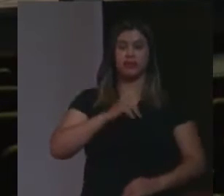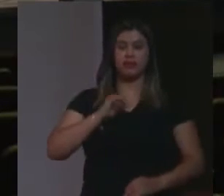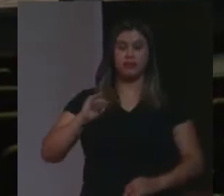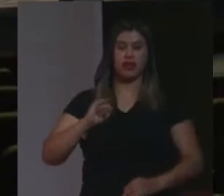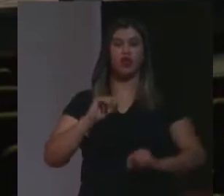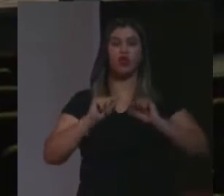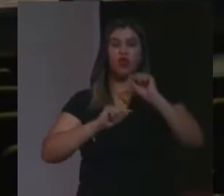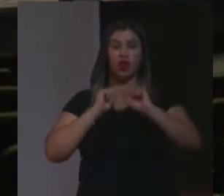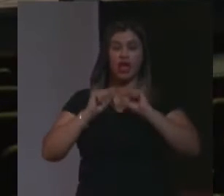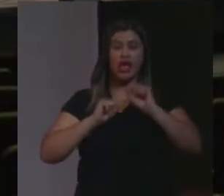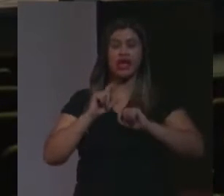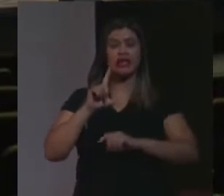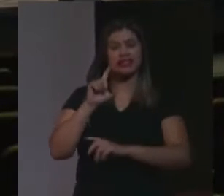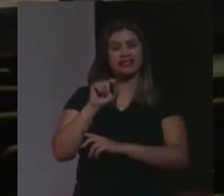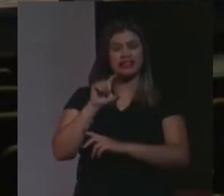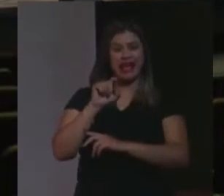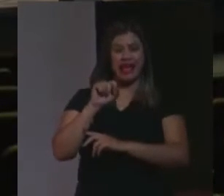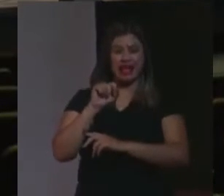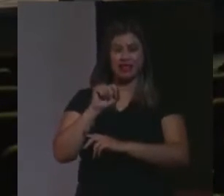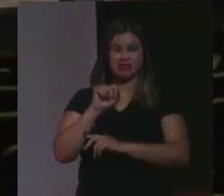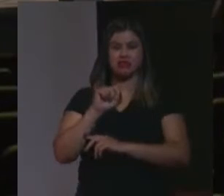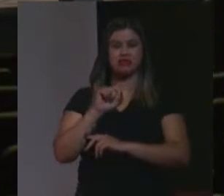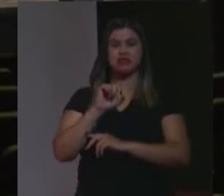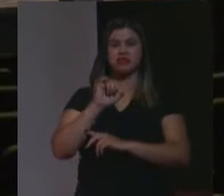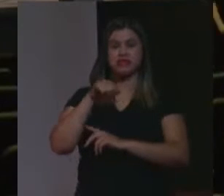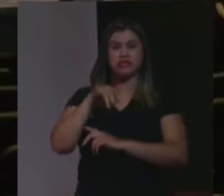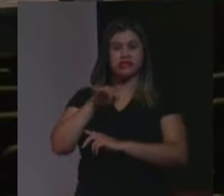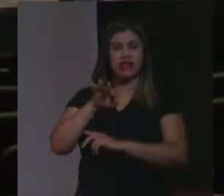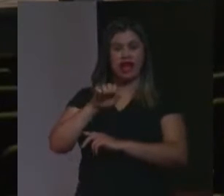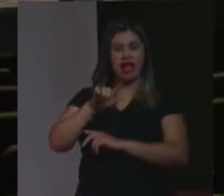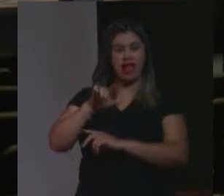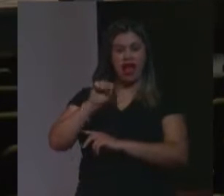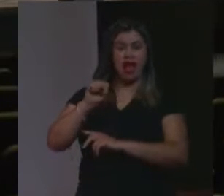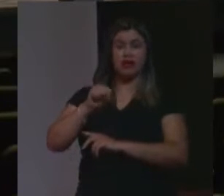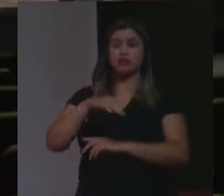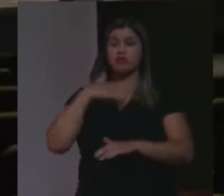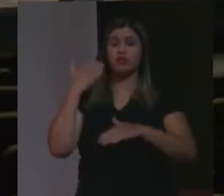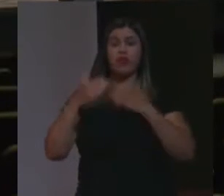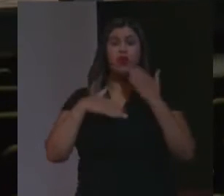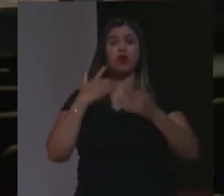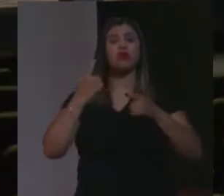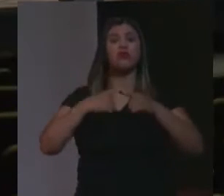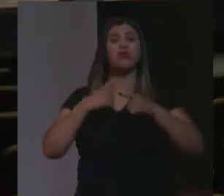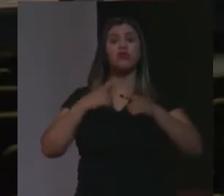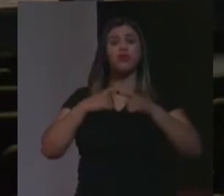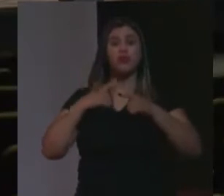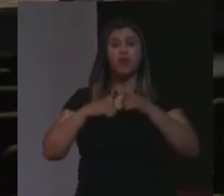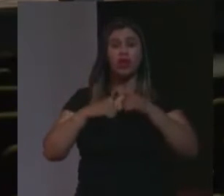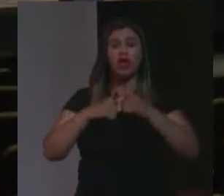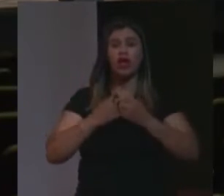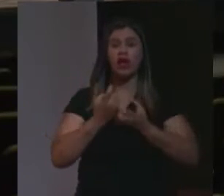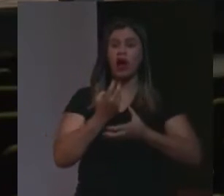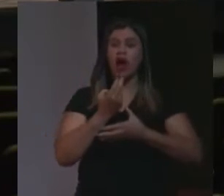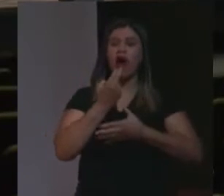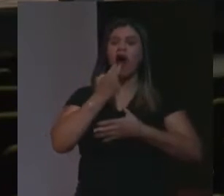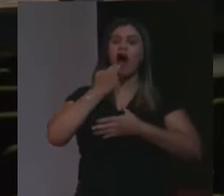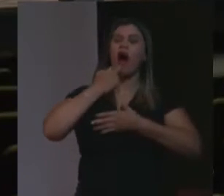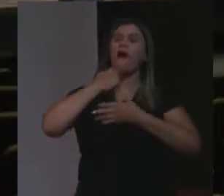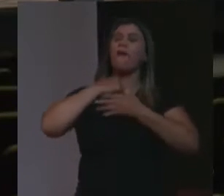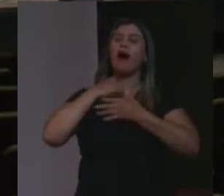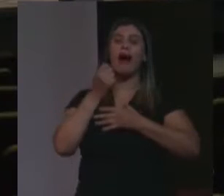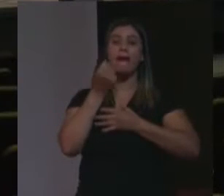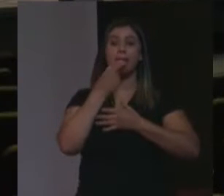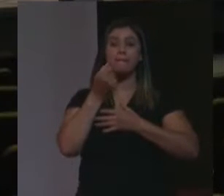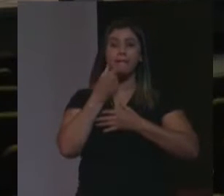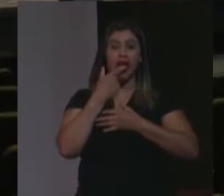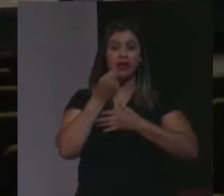cintas largas, morreram, porque não resistiram, a serem entubados, sem medicação,